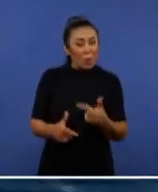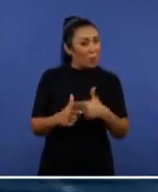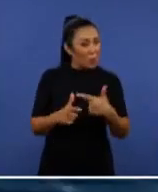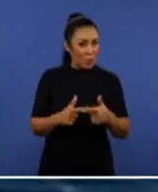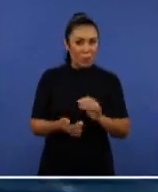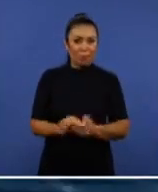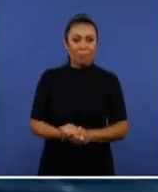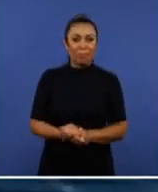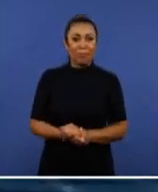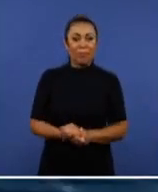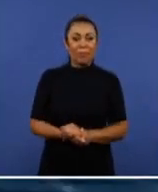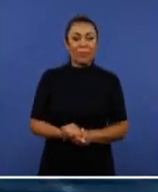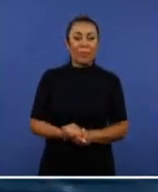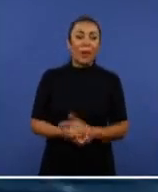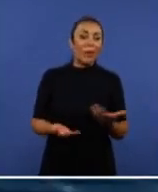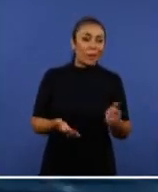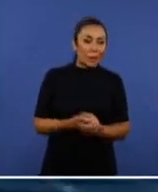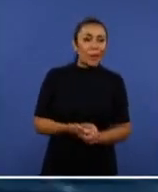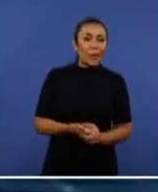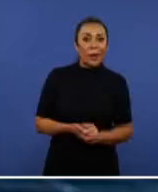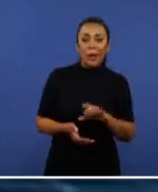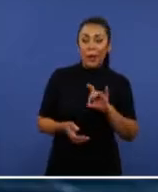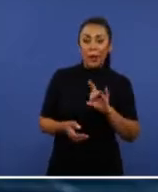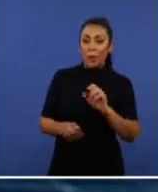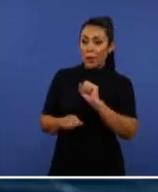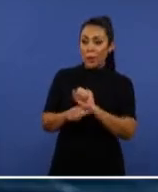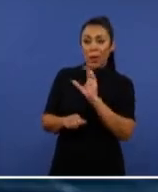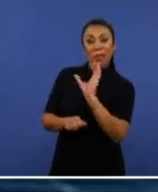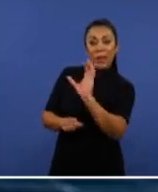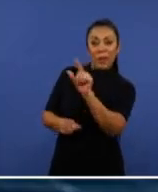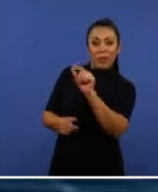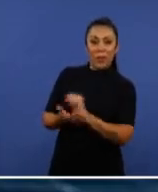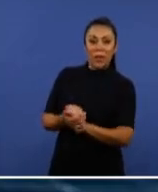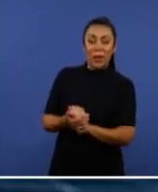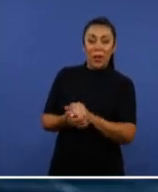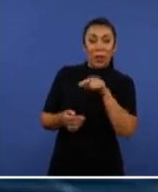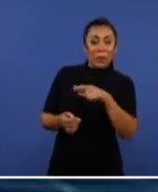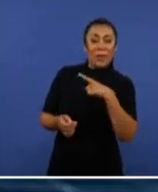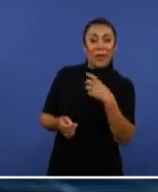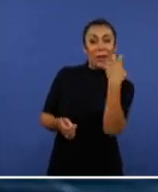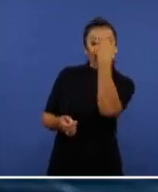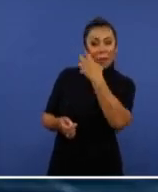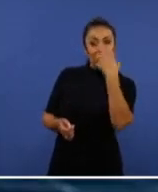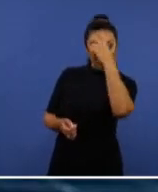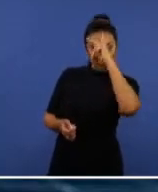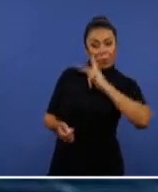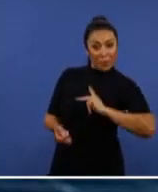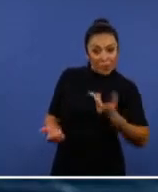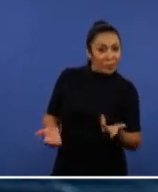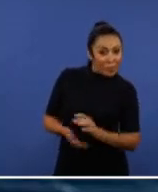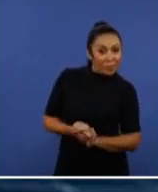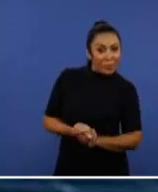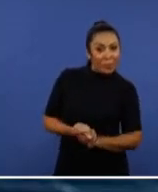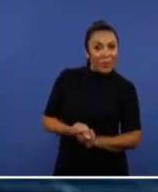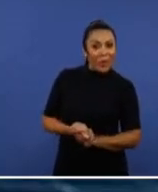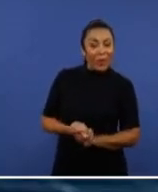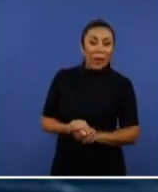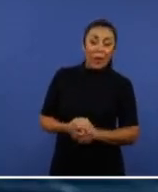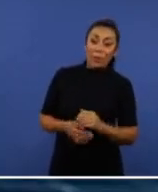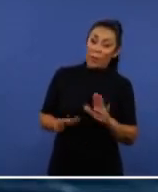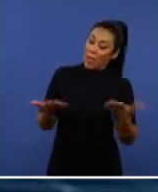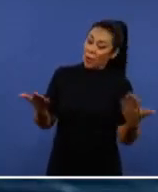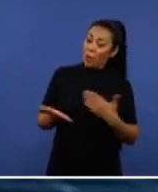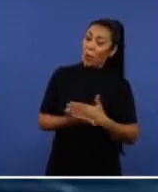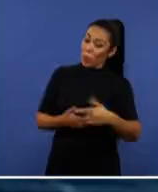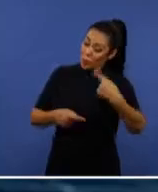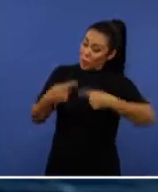Vera, não podia esperar outra coisa de você. Você dorme pensando em mim, você tem alguma paixão por mim. Você não pode tomar partido num debate